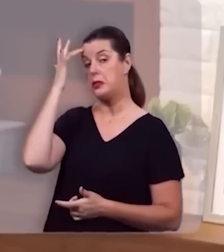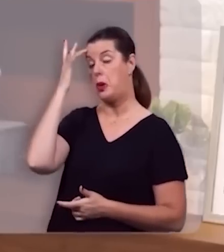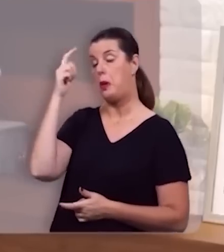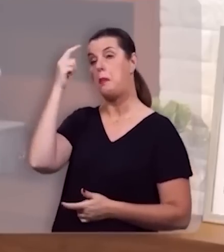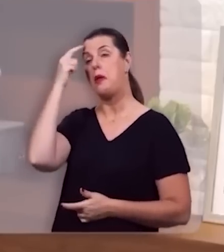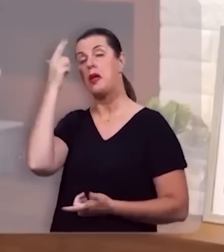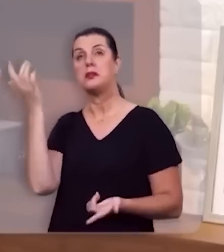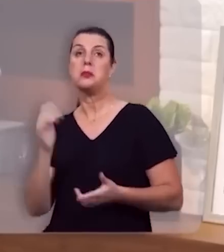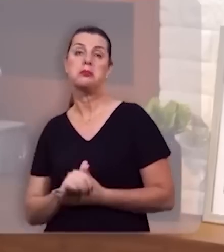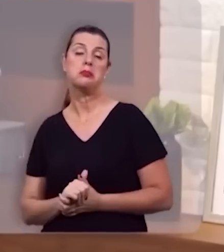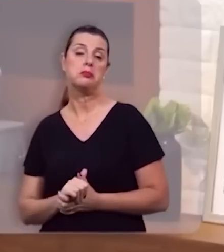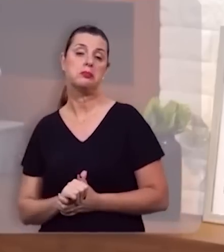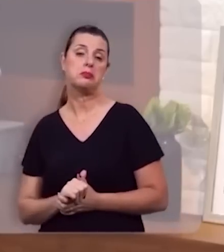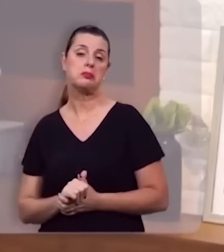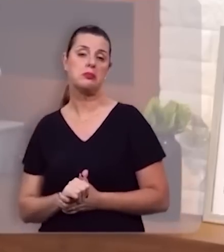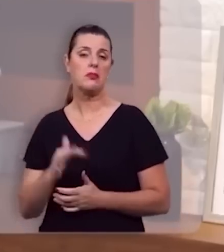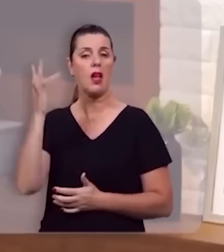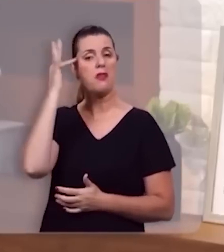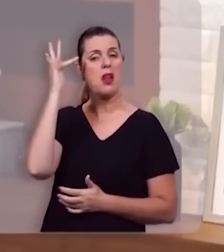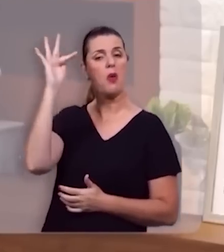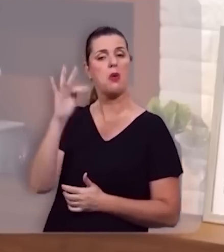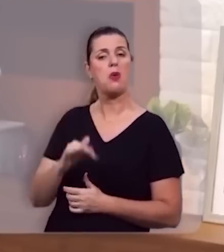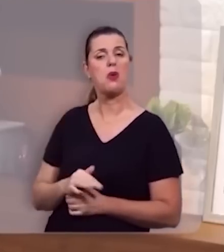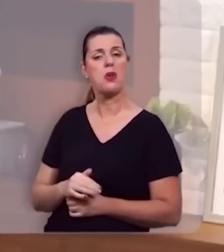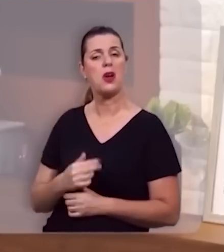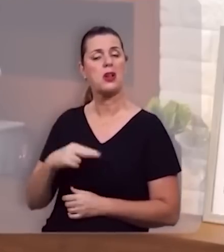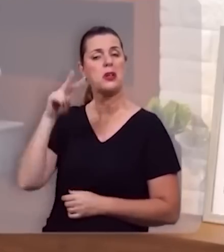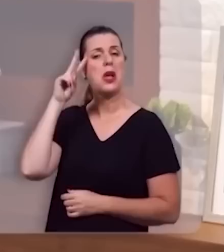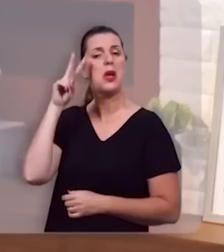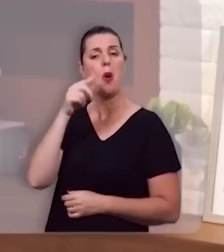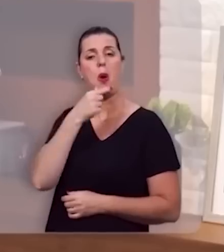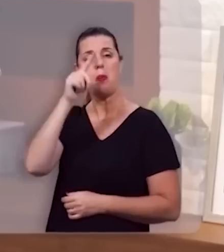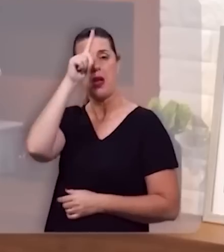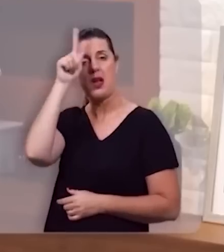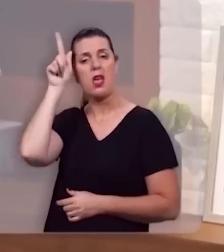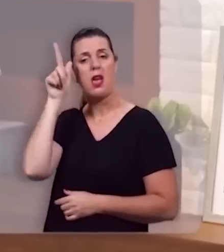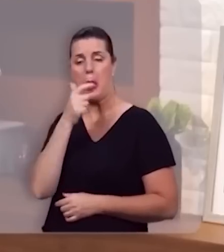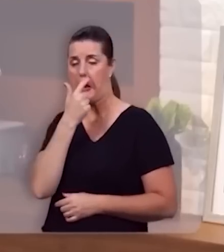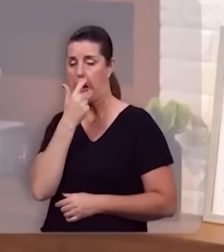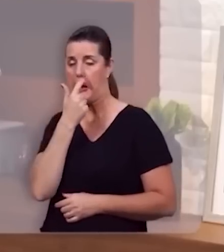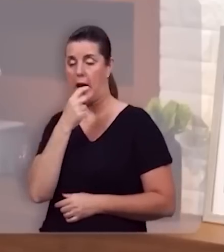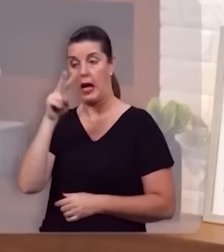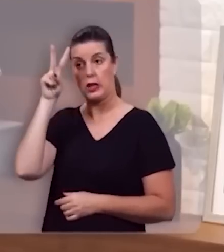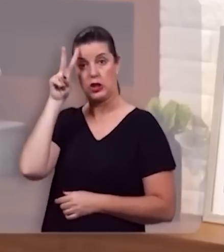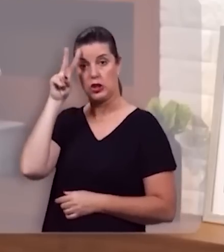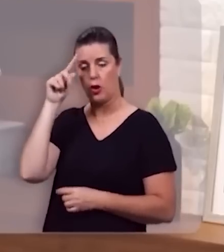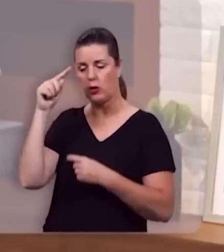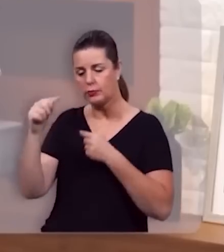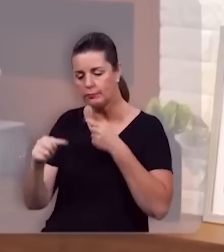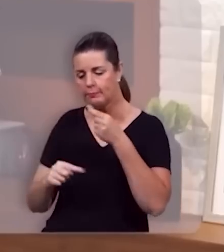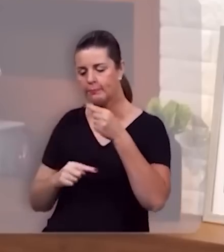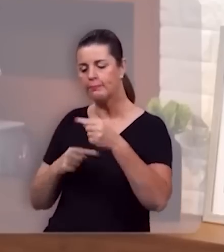Outros subscrevem a filosofia histórica dos gregos, que a história é cíclica e ela está dando